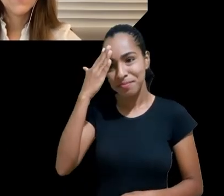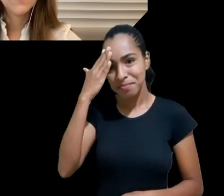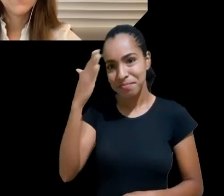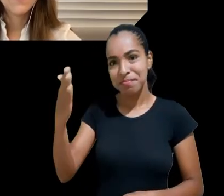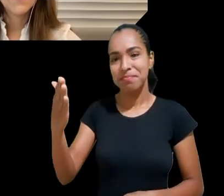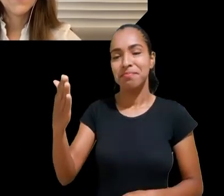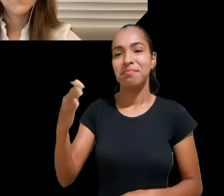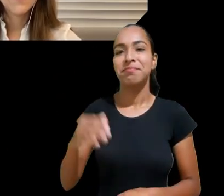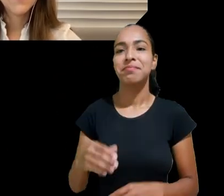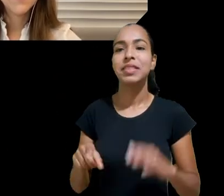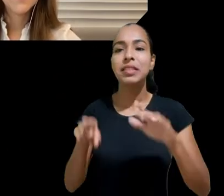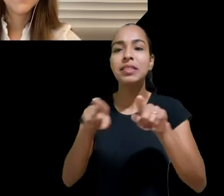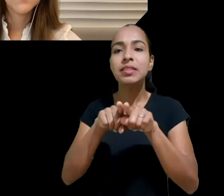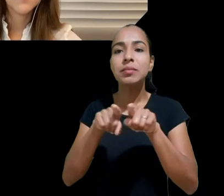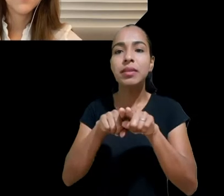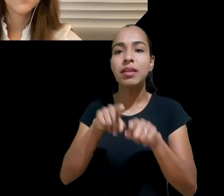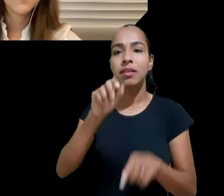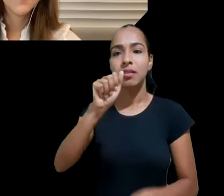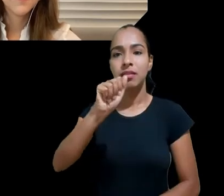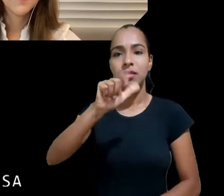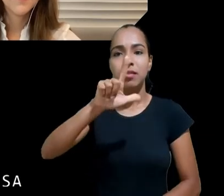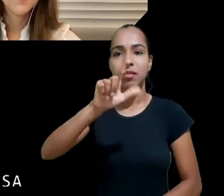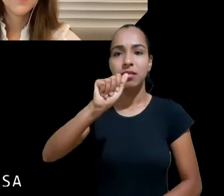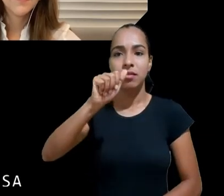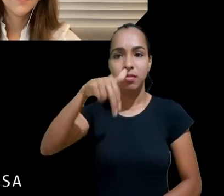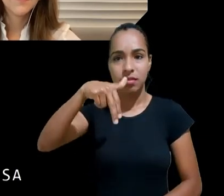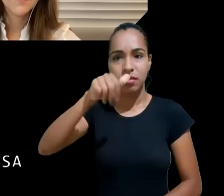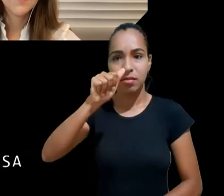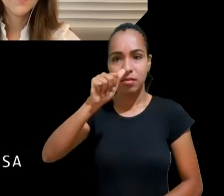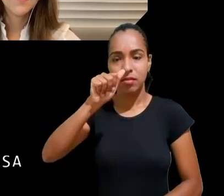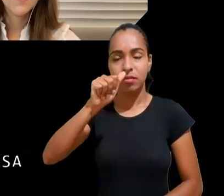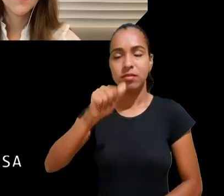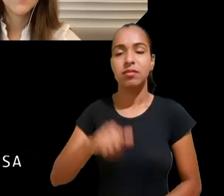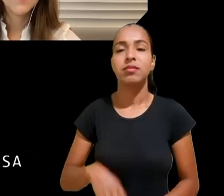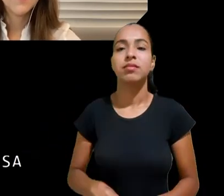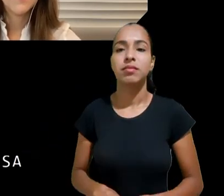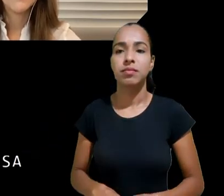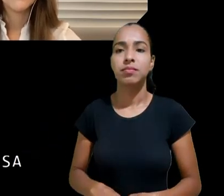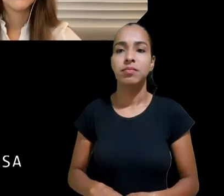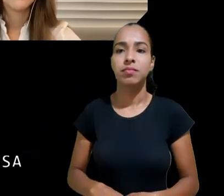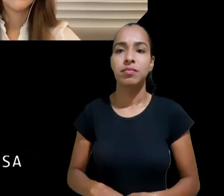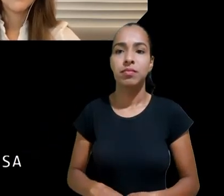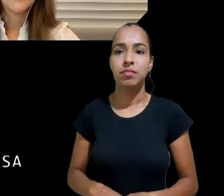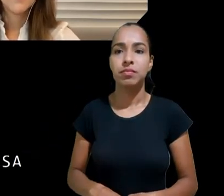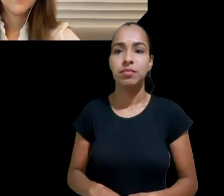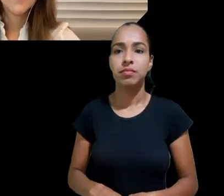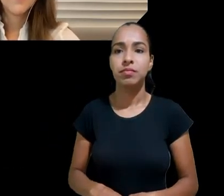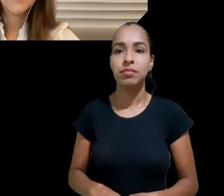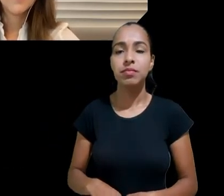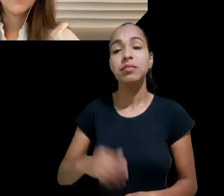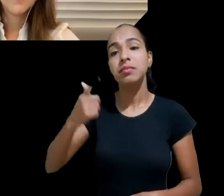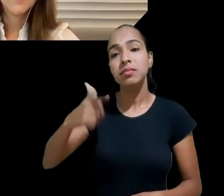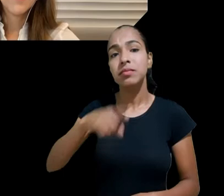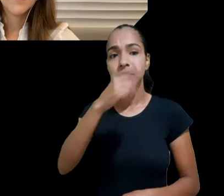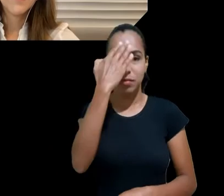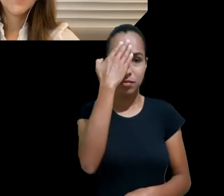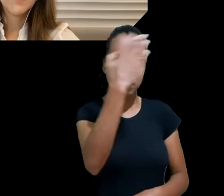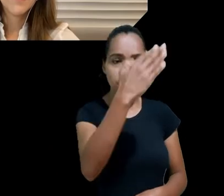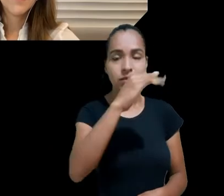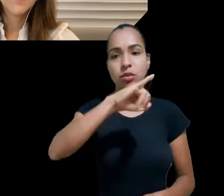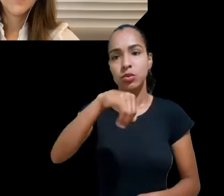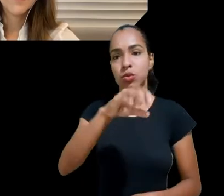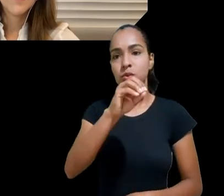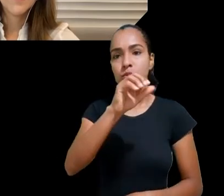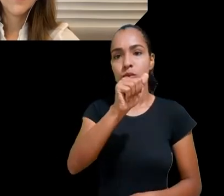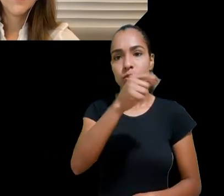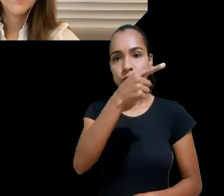conversando com a Ana, agradecer novamente ao João e queria passar a palavra para a Ana